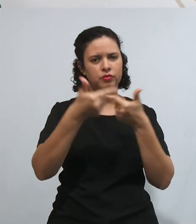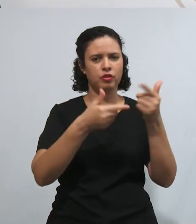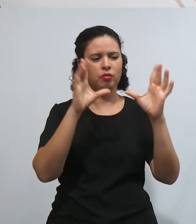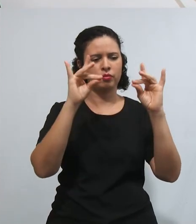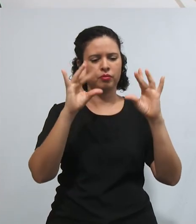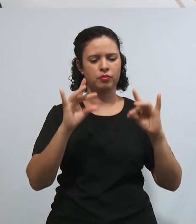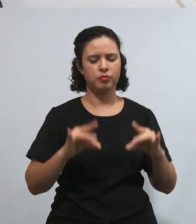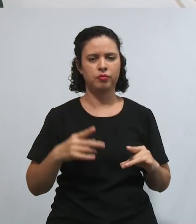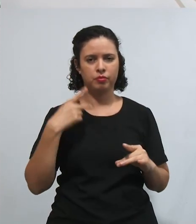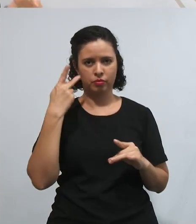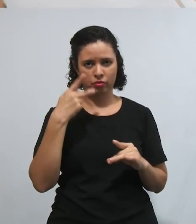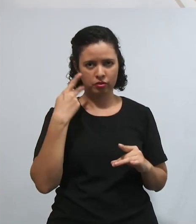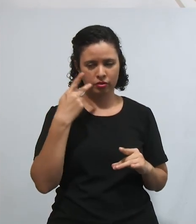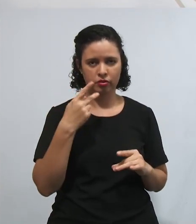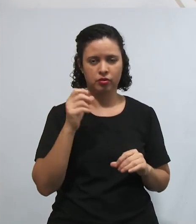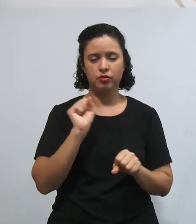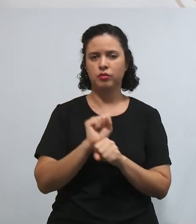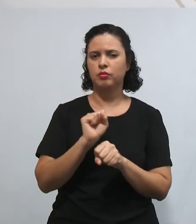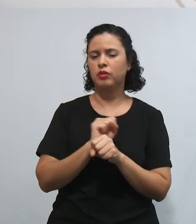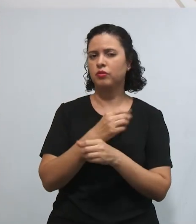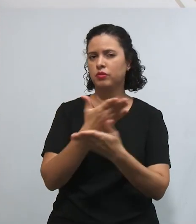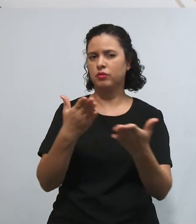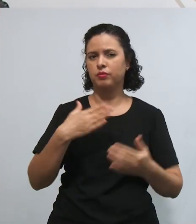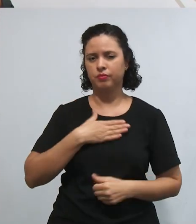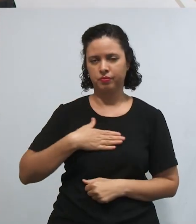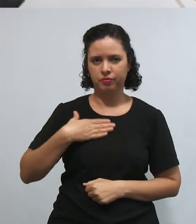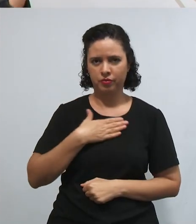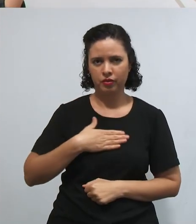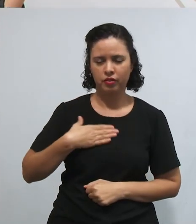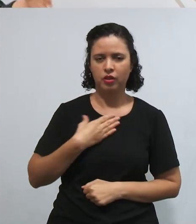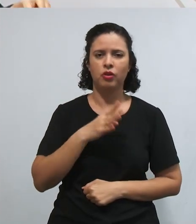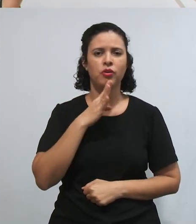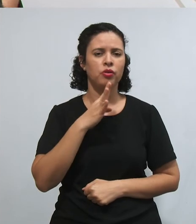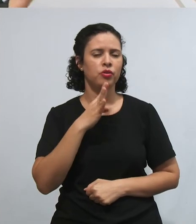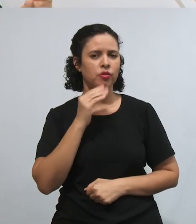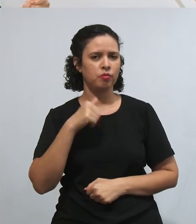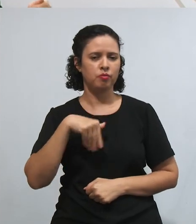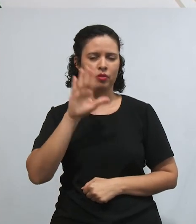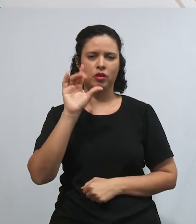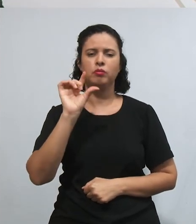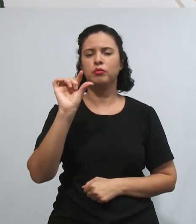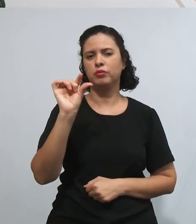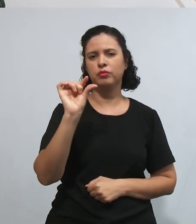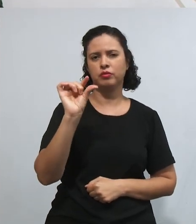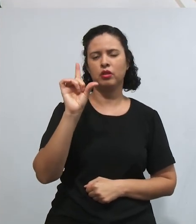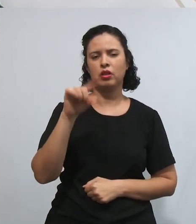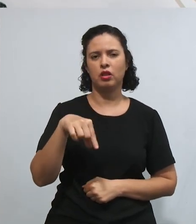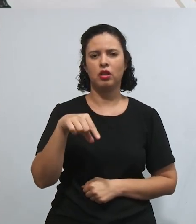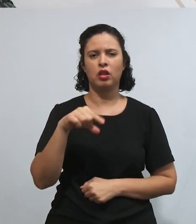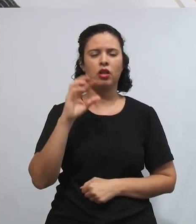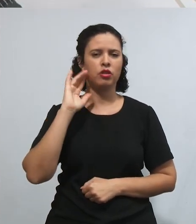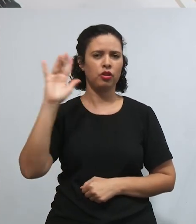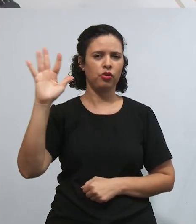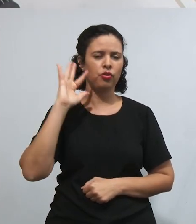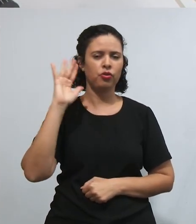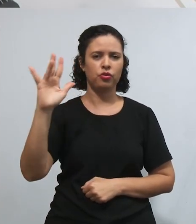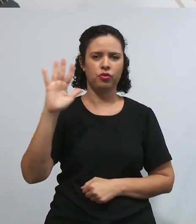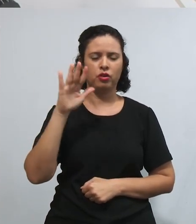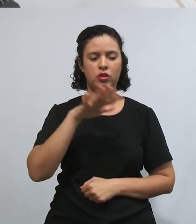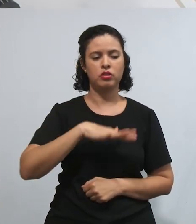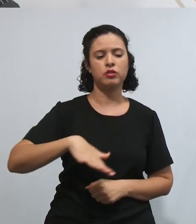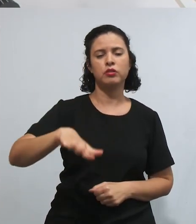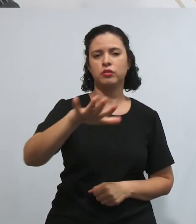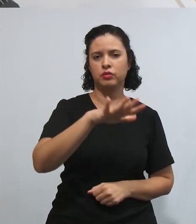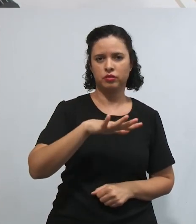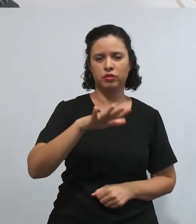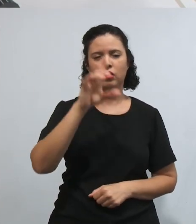políticas. Eu espero que você tenha gostado, que tenha conhecido um pouquinho mais das nossas teorias a respeito das dimensões